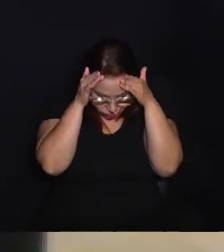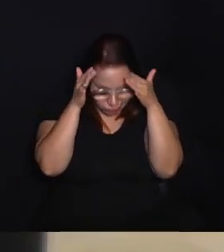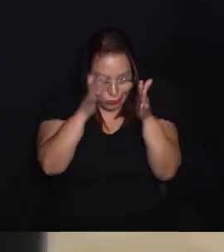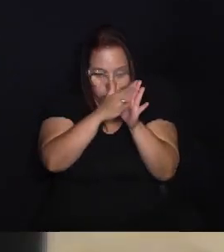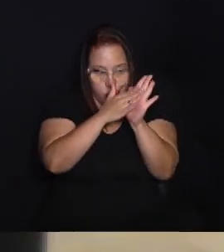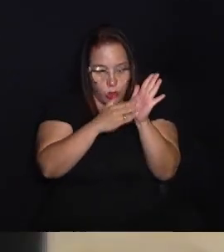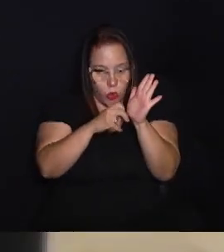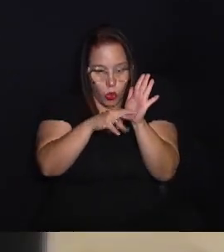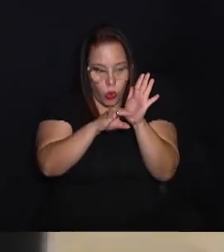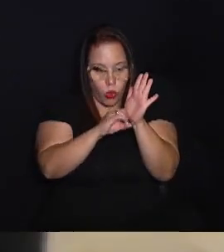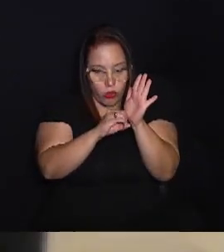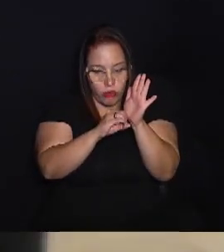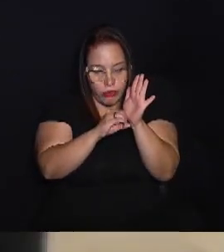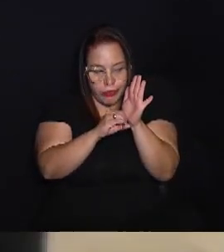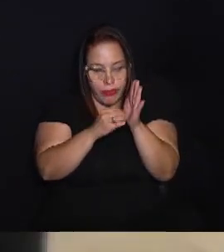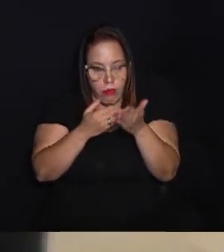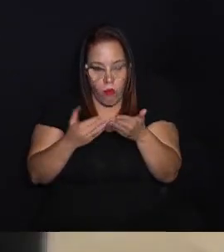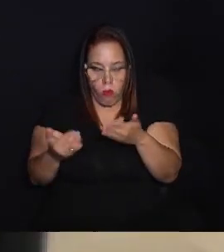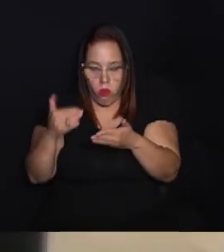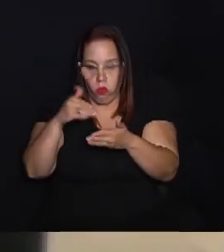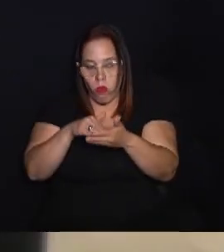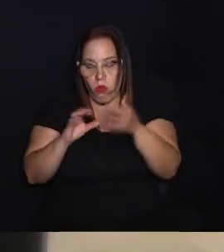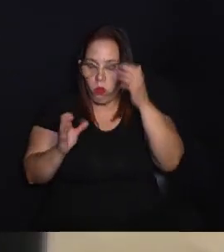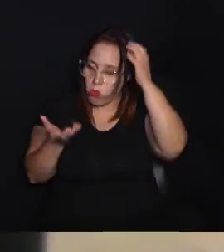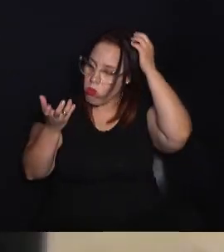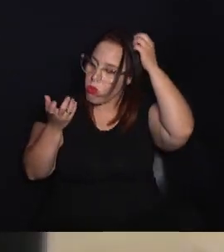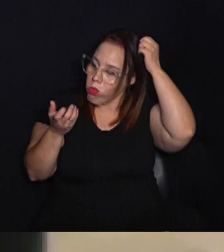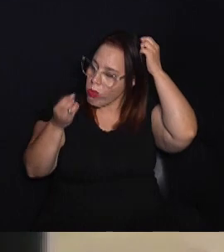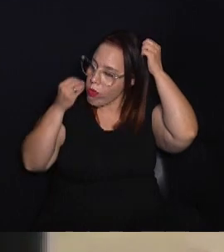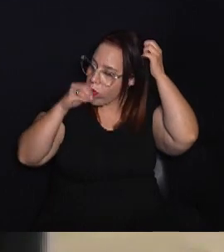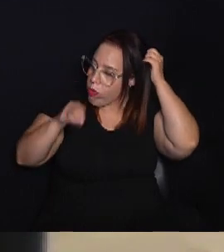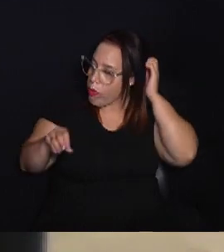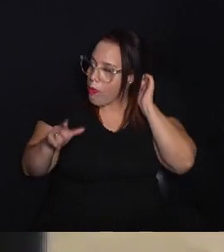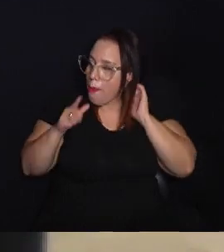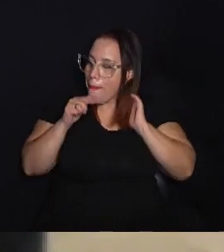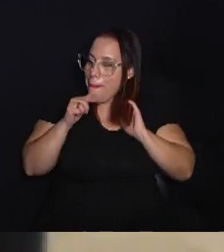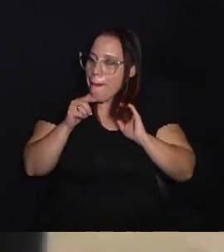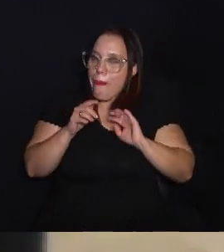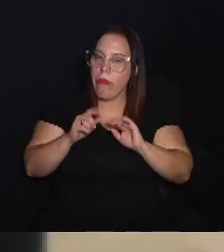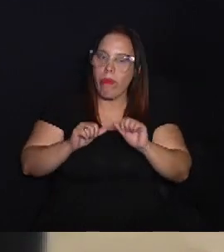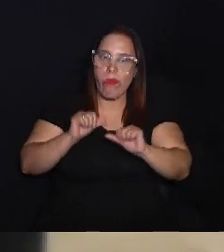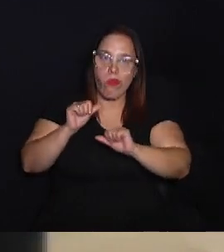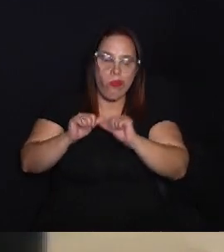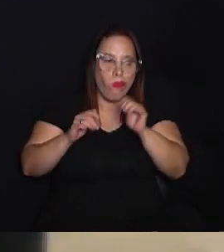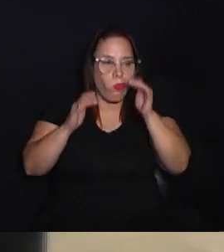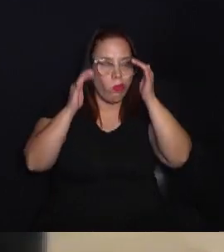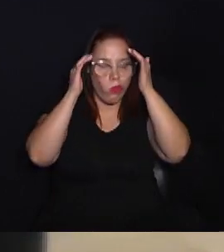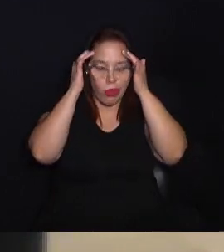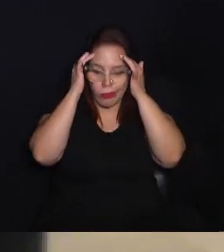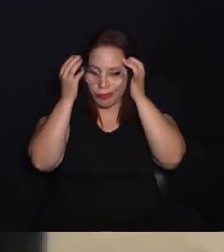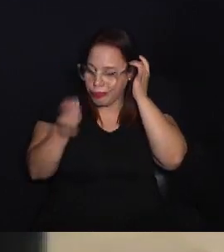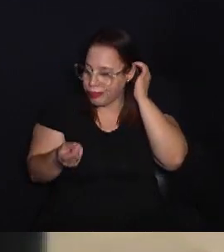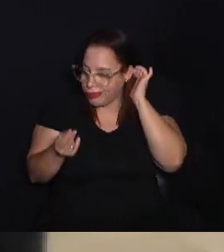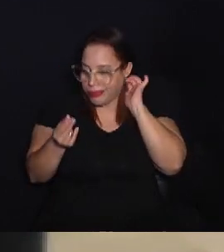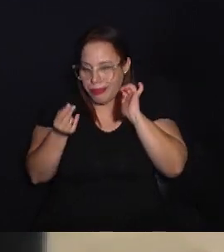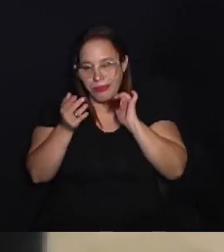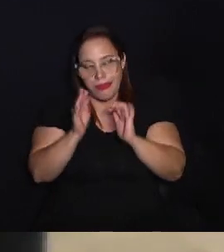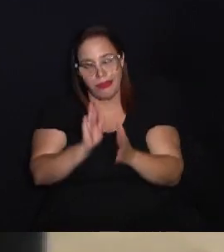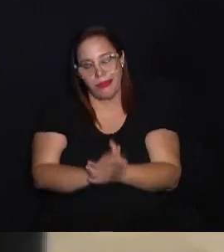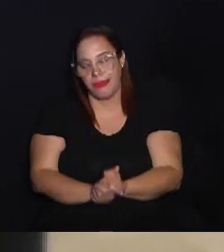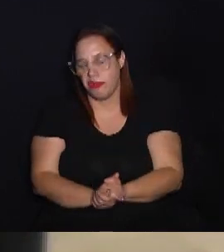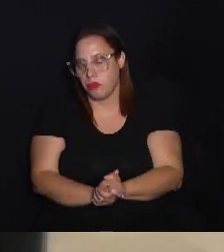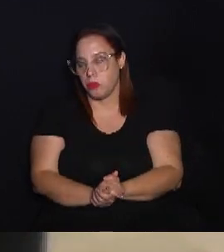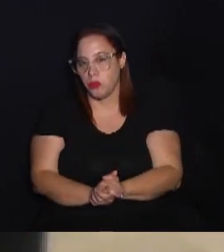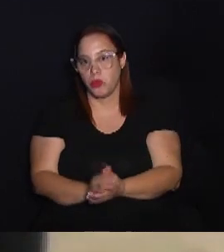na sua parede. E ali do hidrômetro para dentro também ocorre esse desperdício de água que se reverbera num desperdício financeiro também.